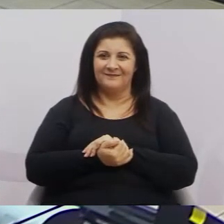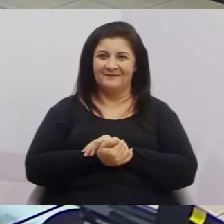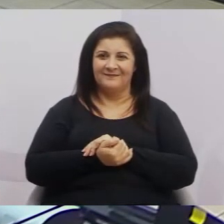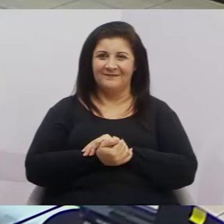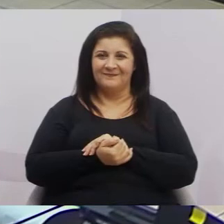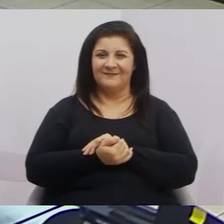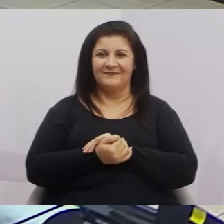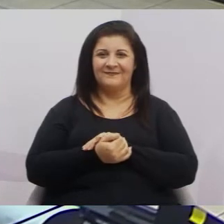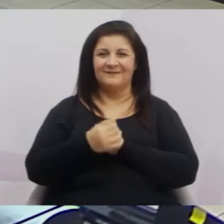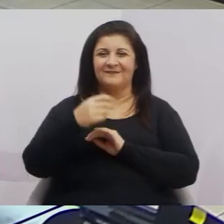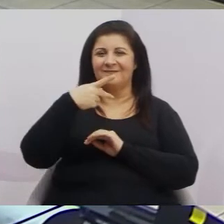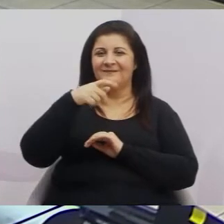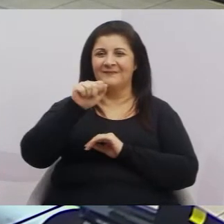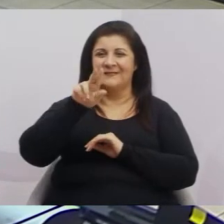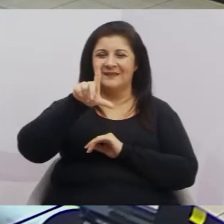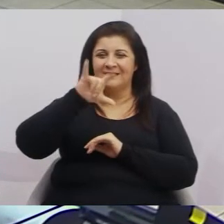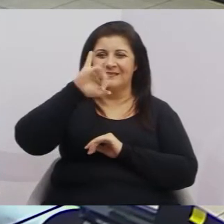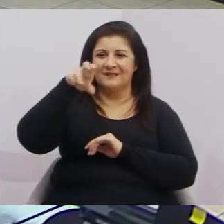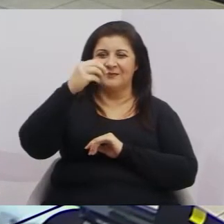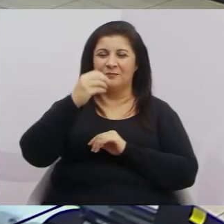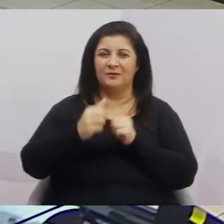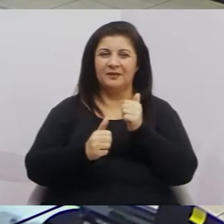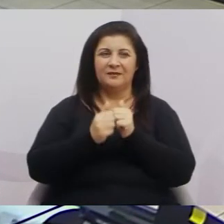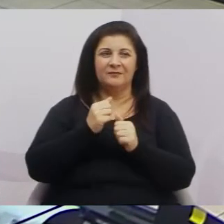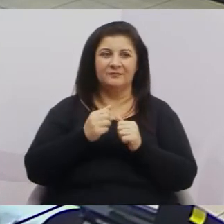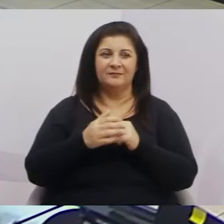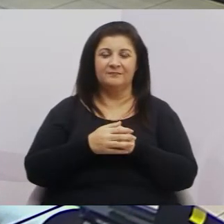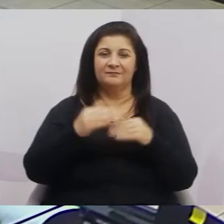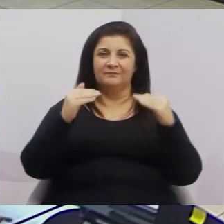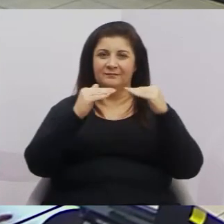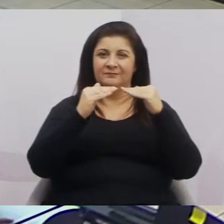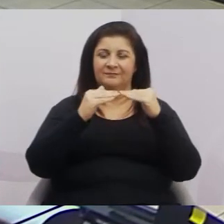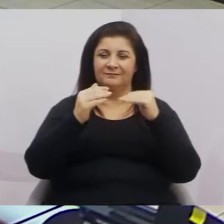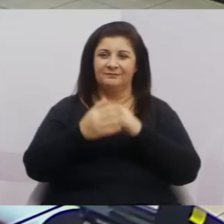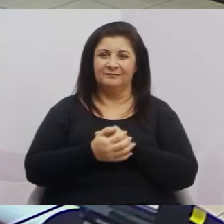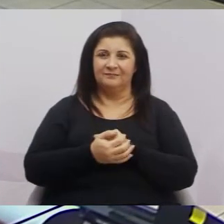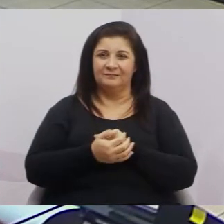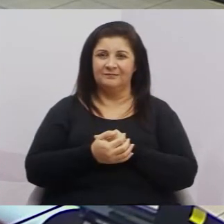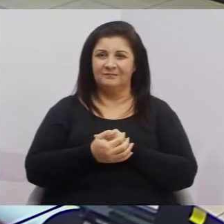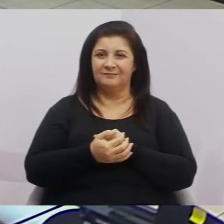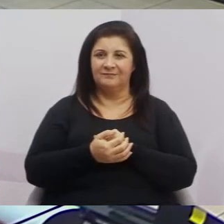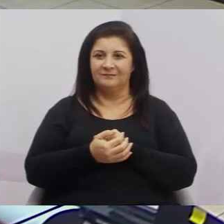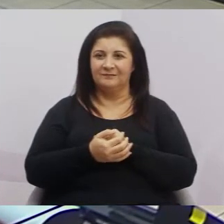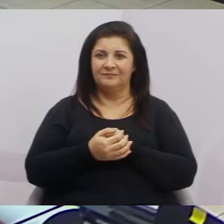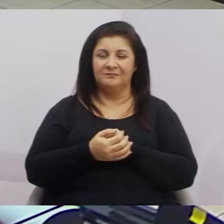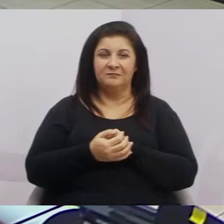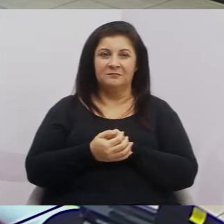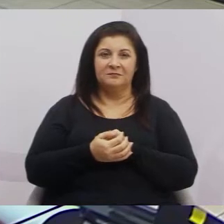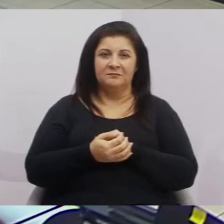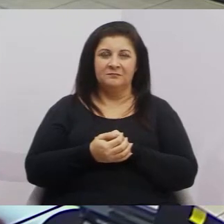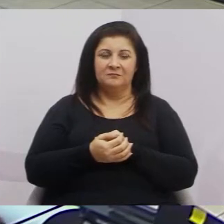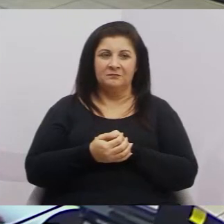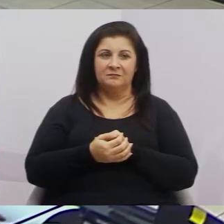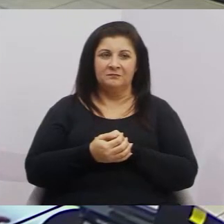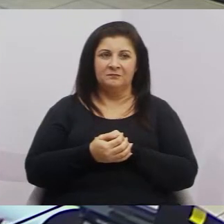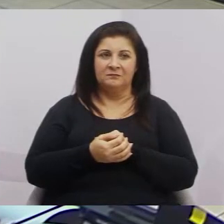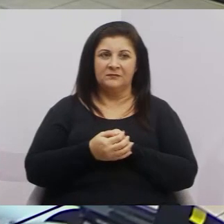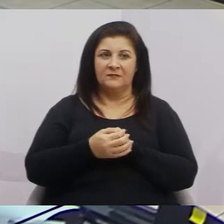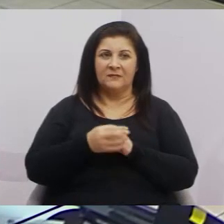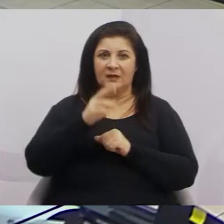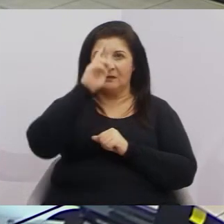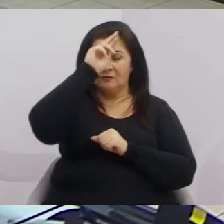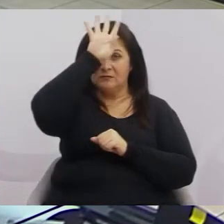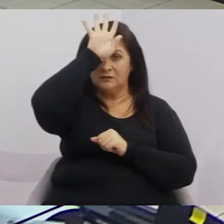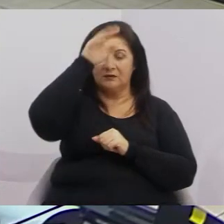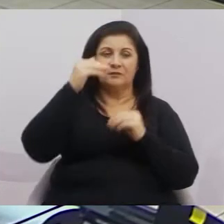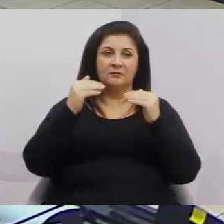do Esporte. Favorável. Como vota o vereador doutor Rodrigo Salomão. Favorável. Como vota